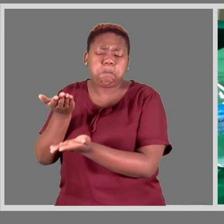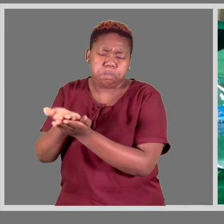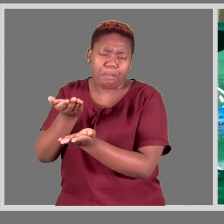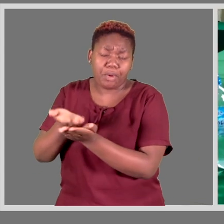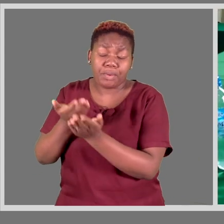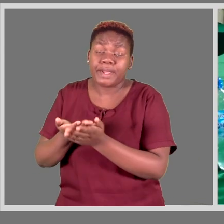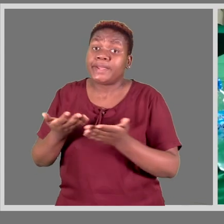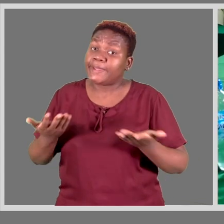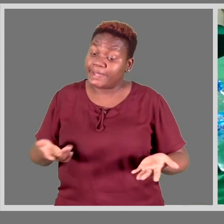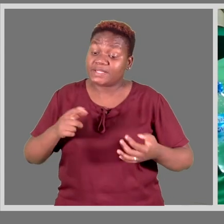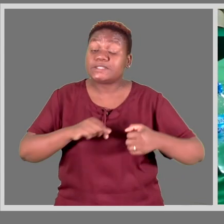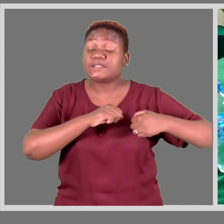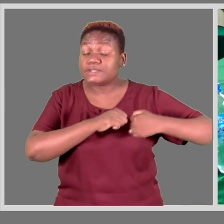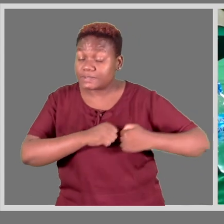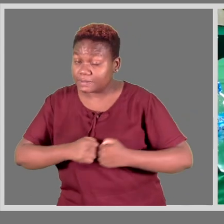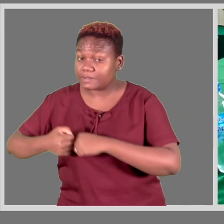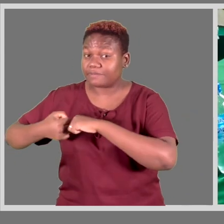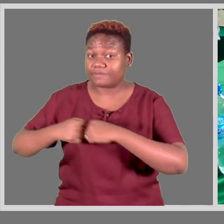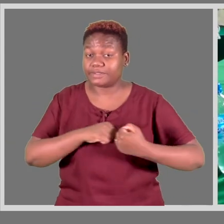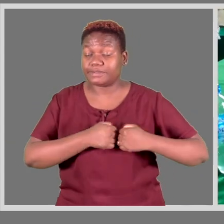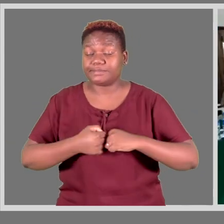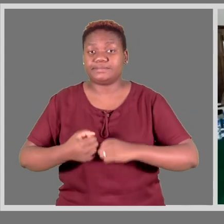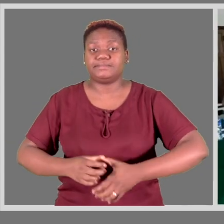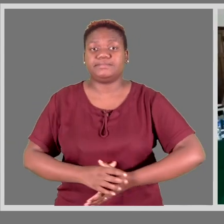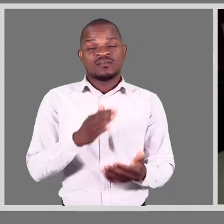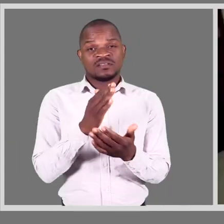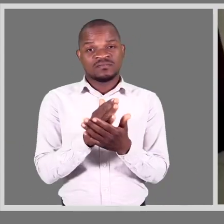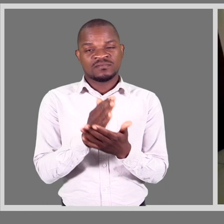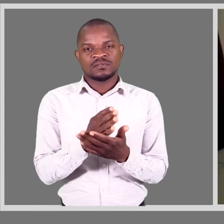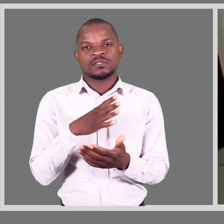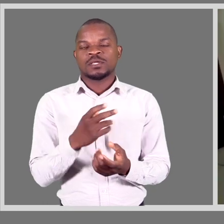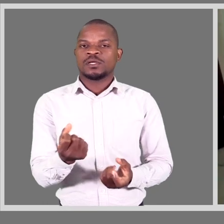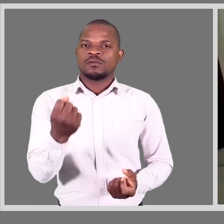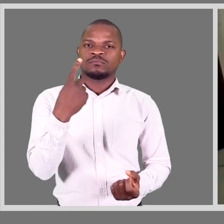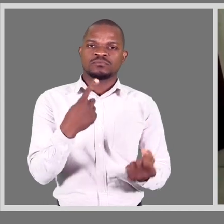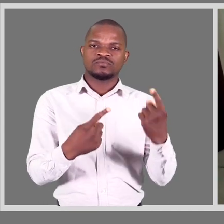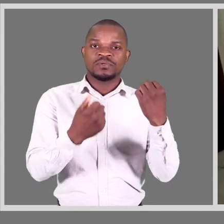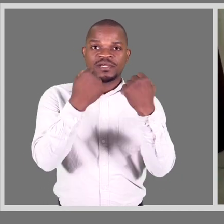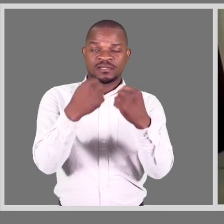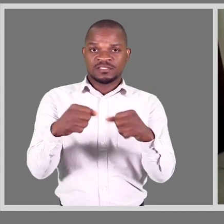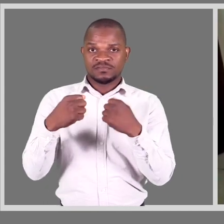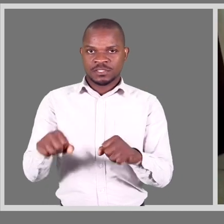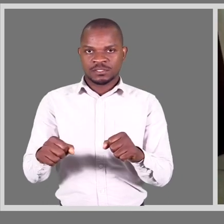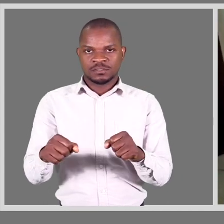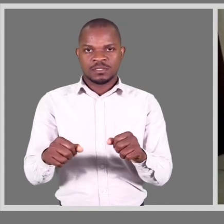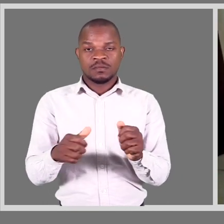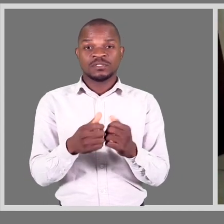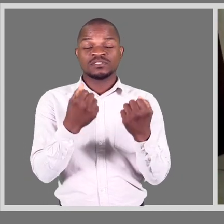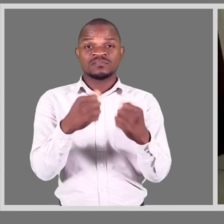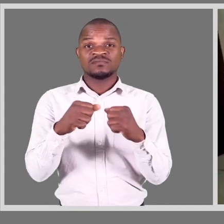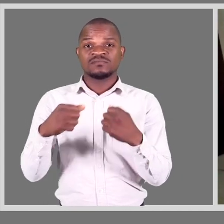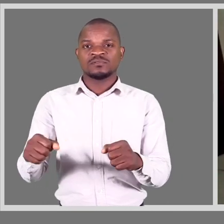fundos para garantir a implementação das atividades propostas. Há aquelas atividades que